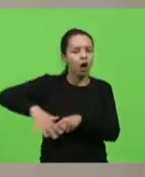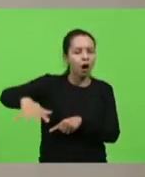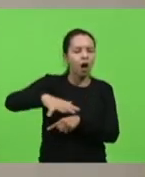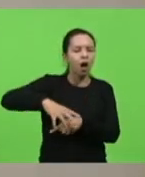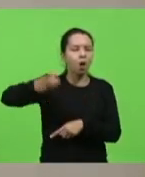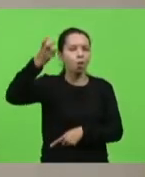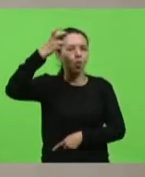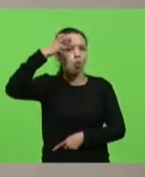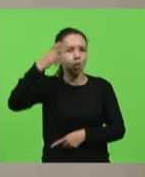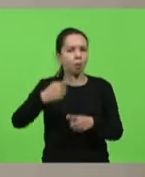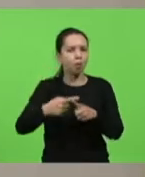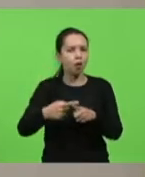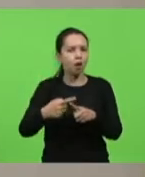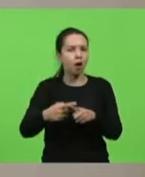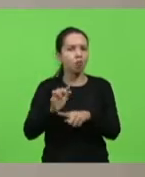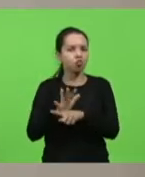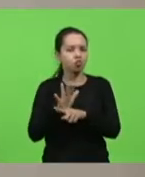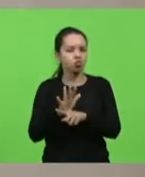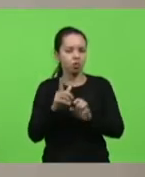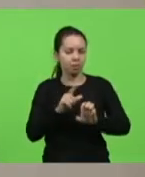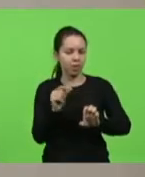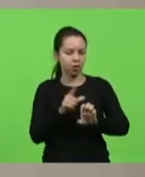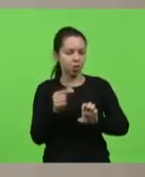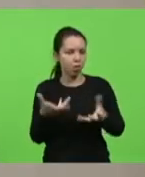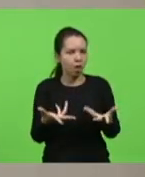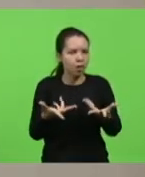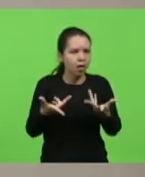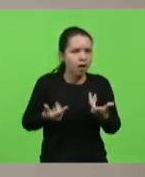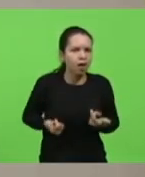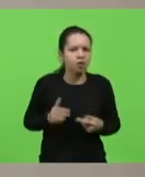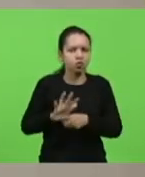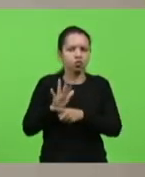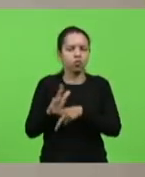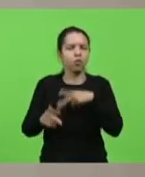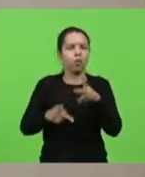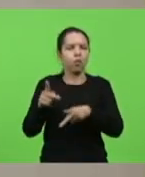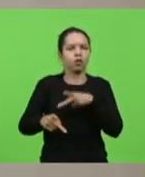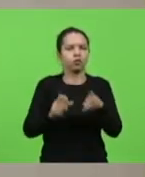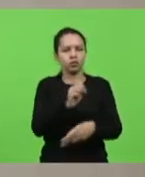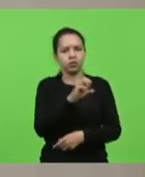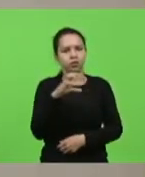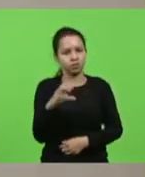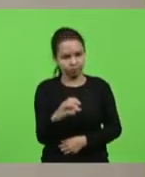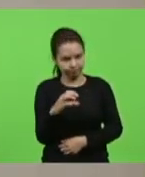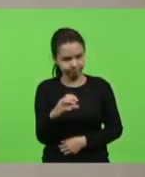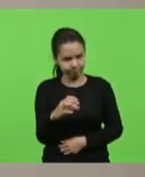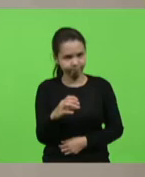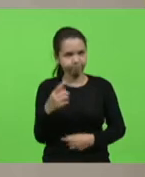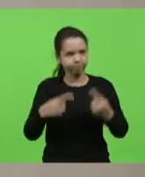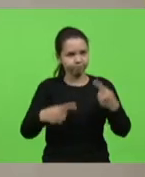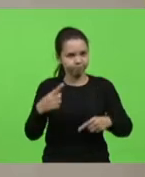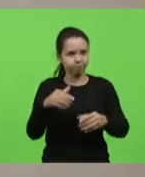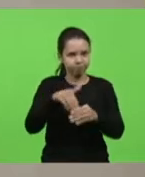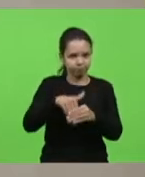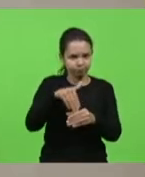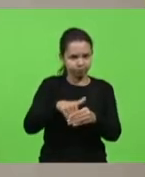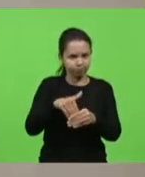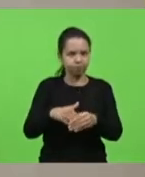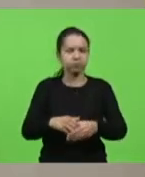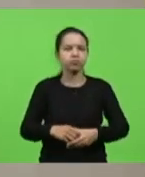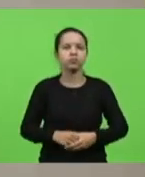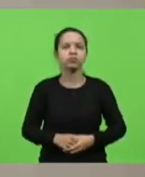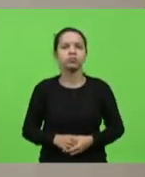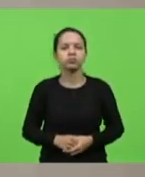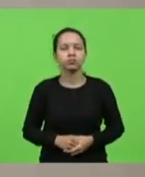empreendedorismo conhecimento literário de alta qualidade ao povo catarinense. Em discussão. Não havendo quem queira discutir, em votação, deputados que